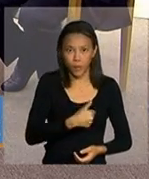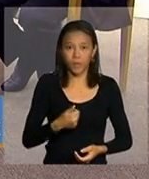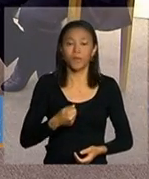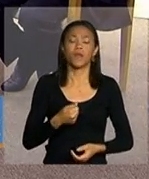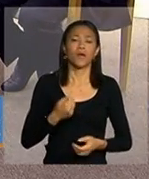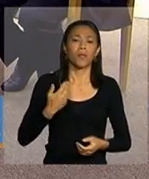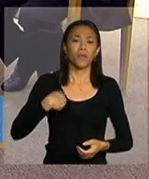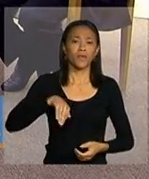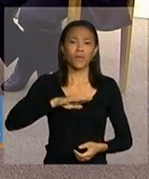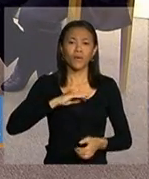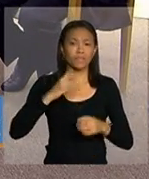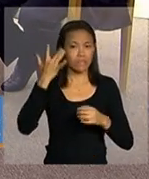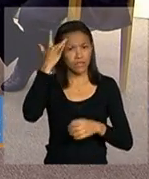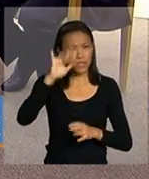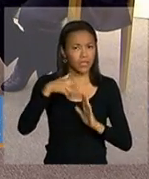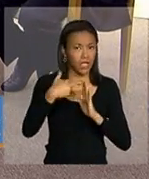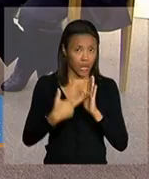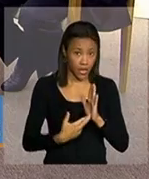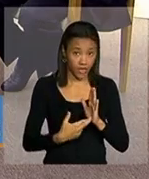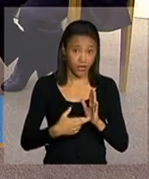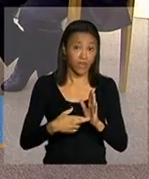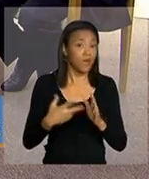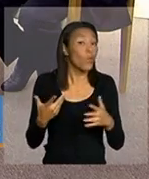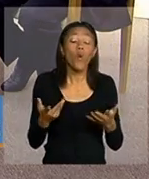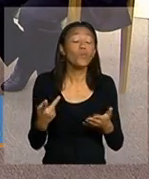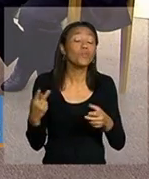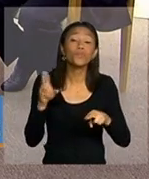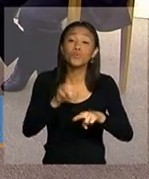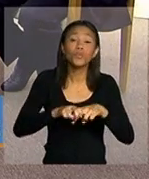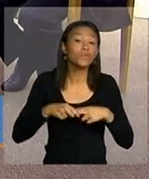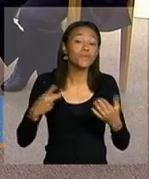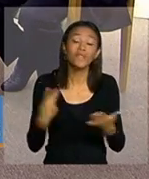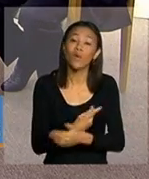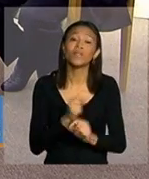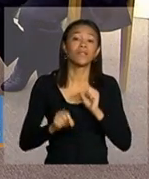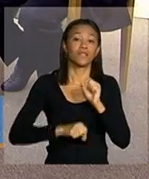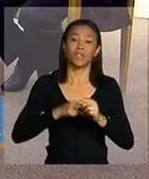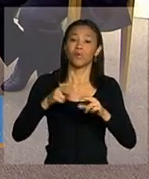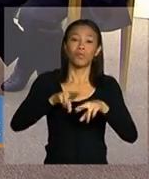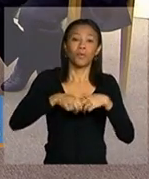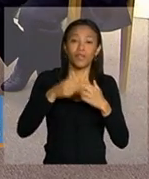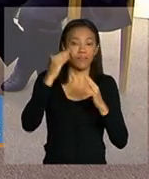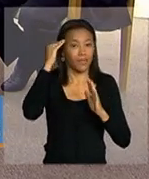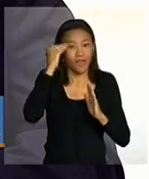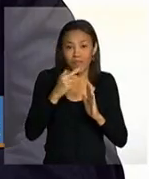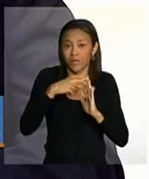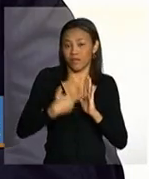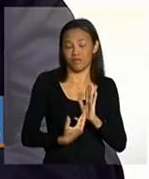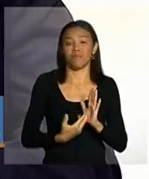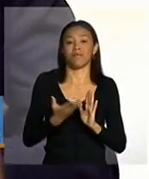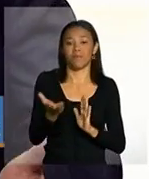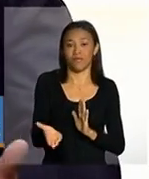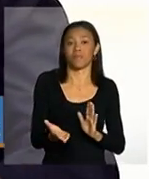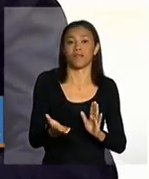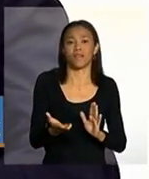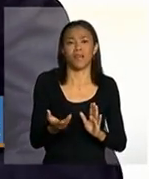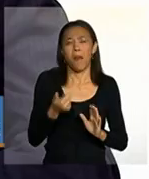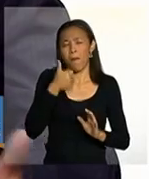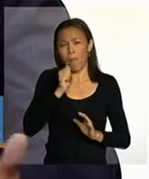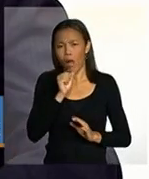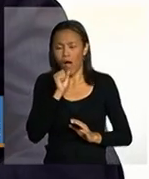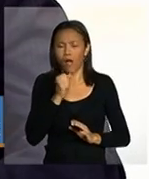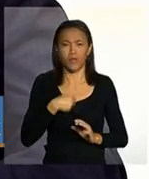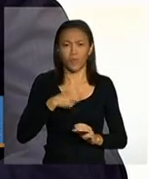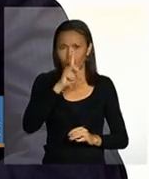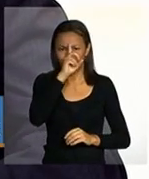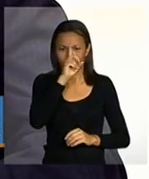encara o descumprimento porque tem um motivo do descumprimento. Como o secretário Luiz Henrique falou no primeiro bloco nenhuma mãe não